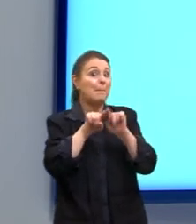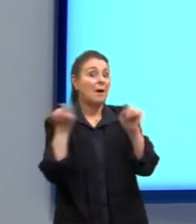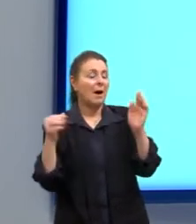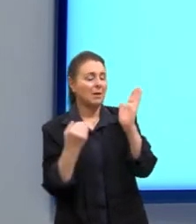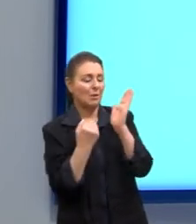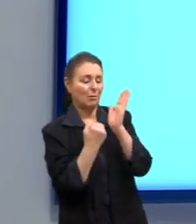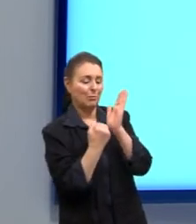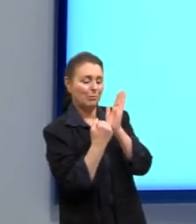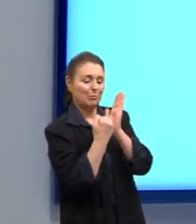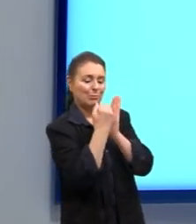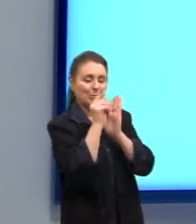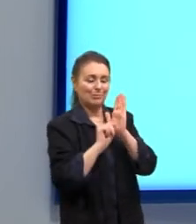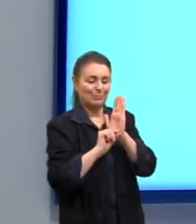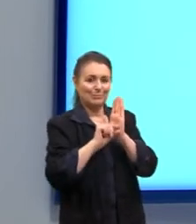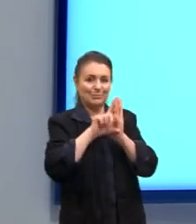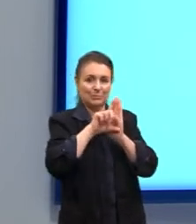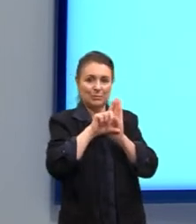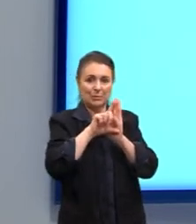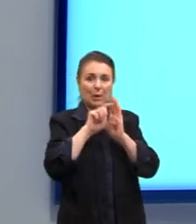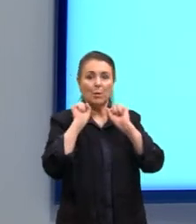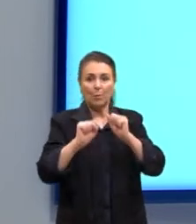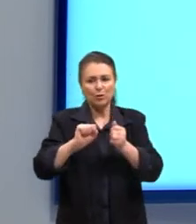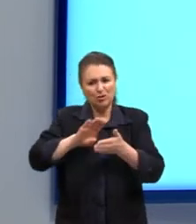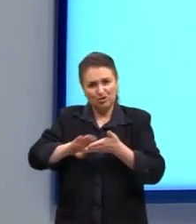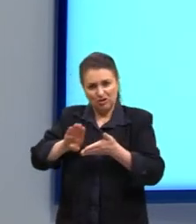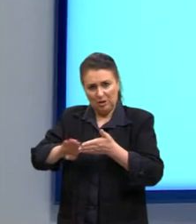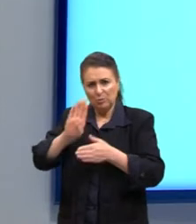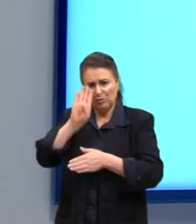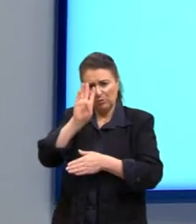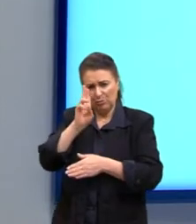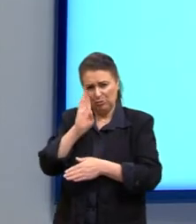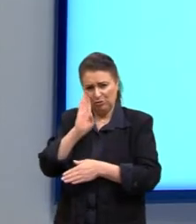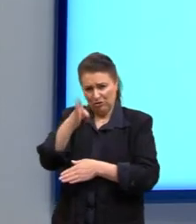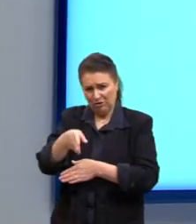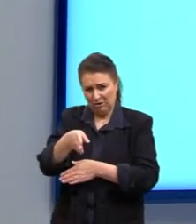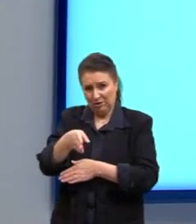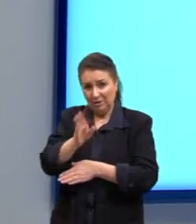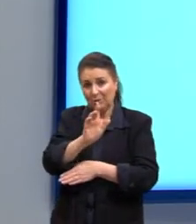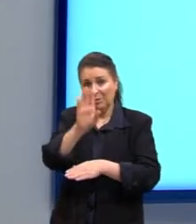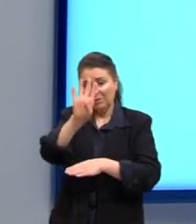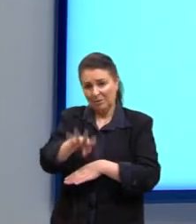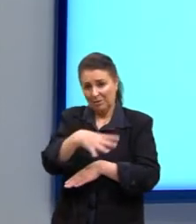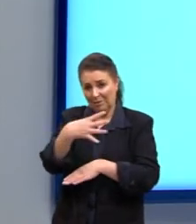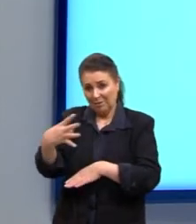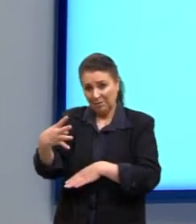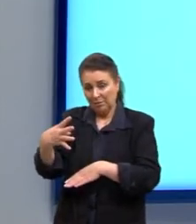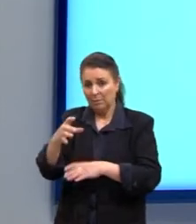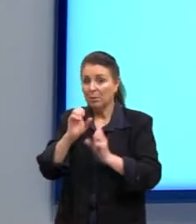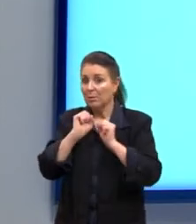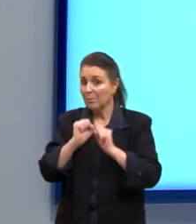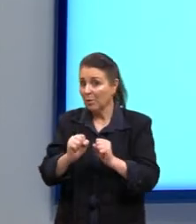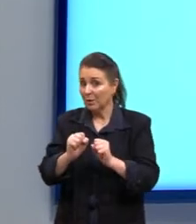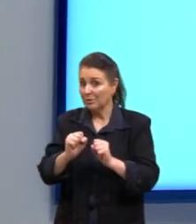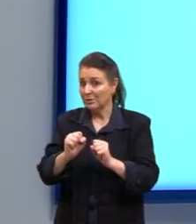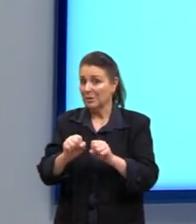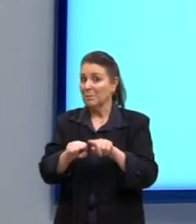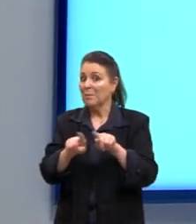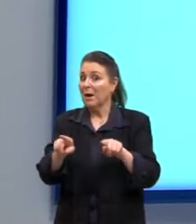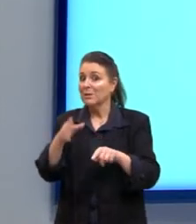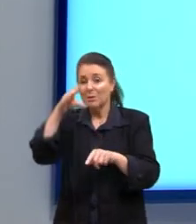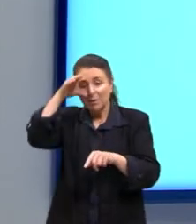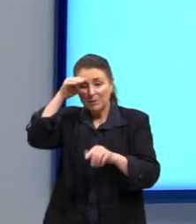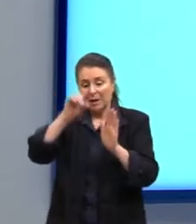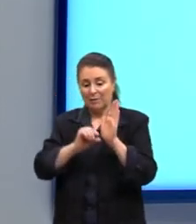Pode ir eliminando direto na tabela? Pode, não tem problema. Desde que tu siga a ordem crescente ou decrescente dos